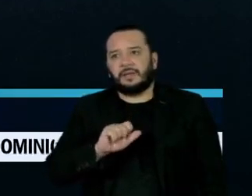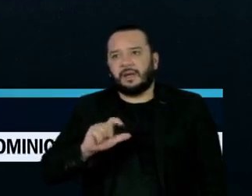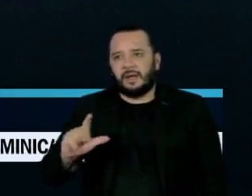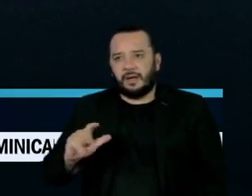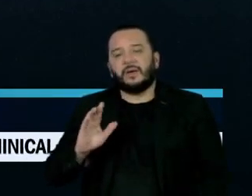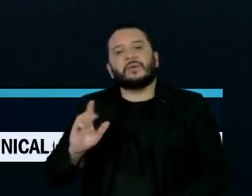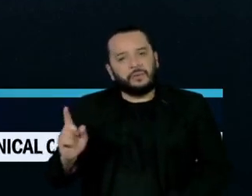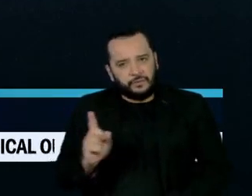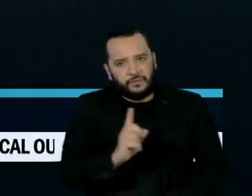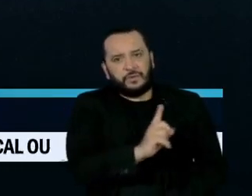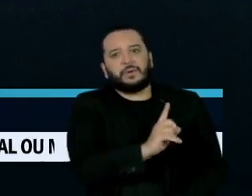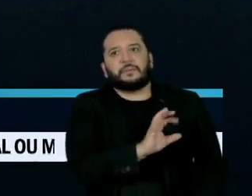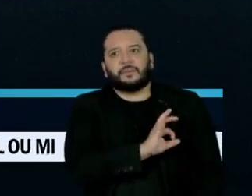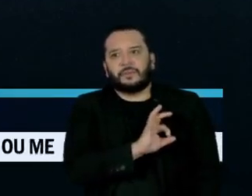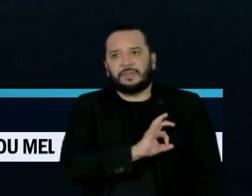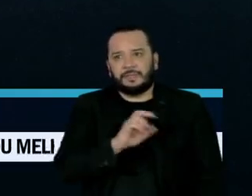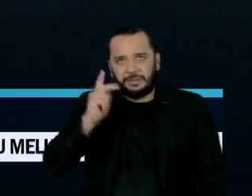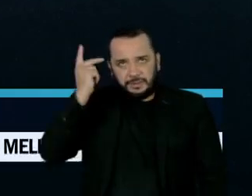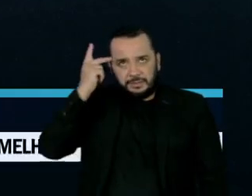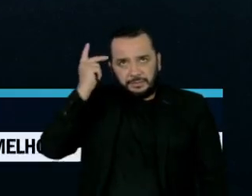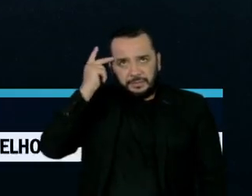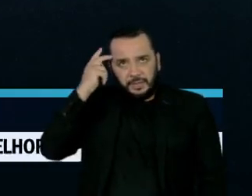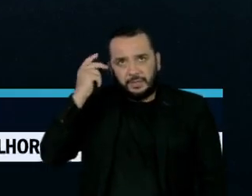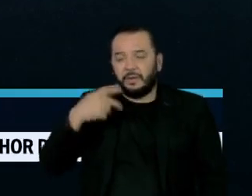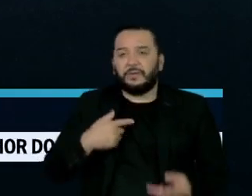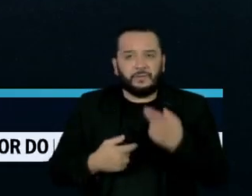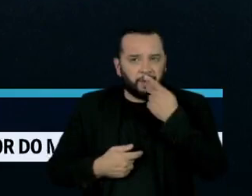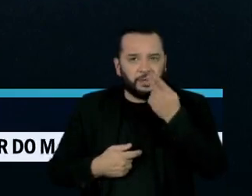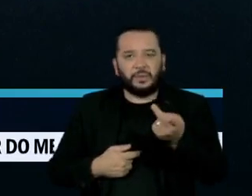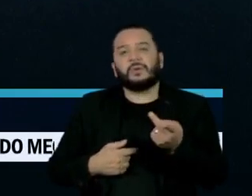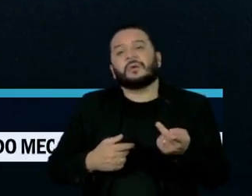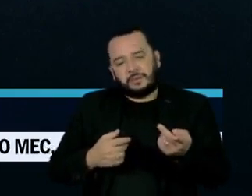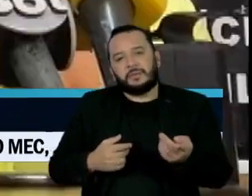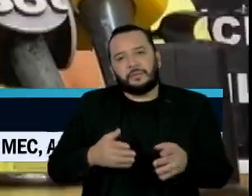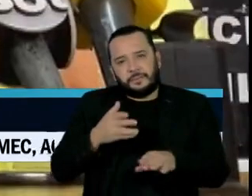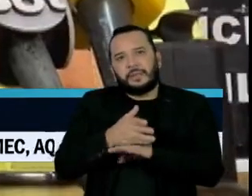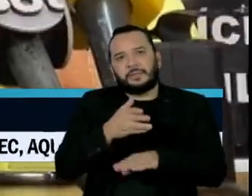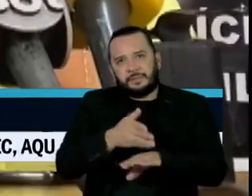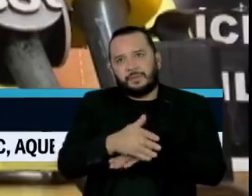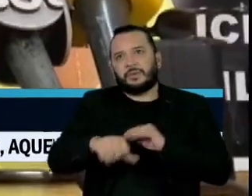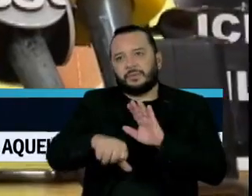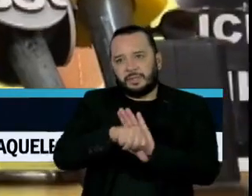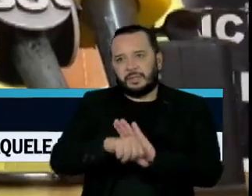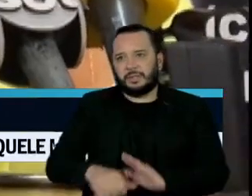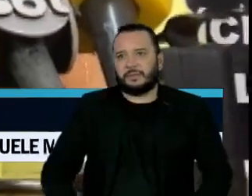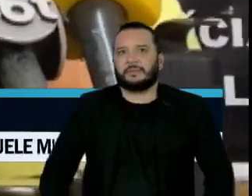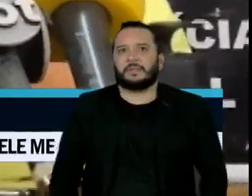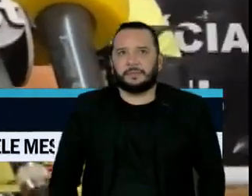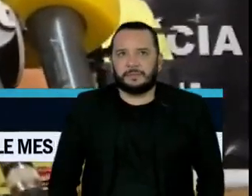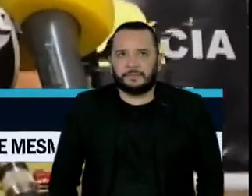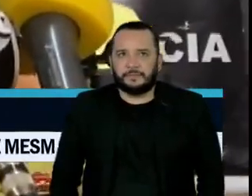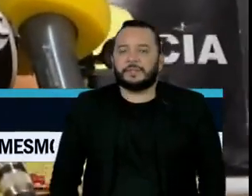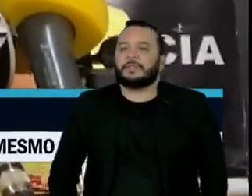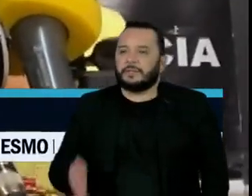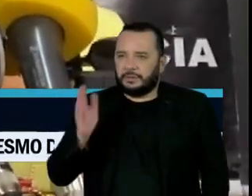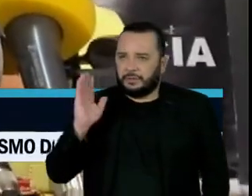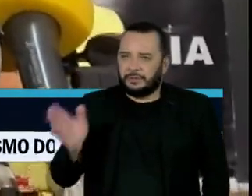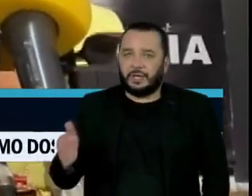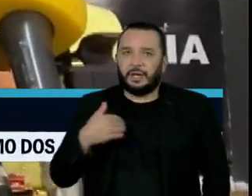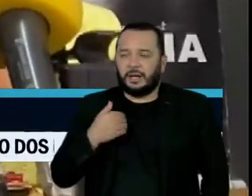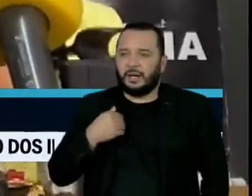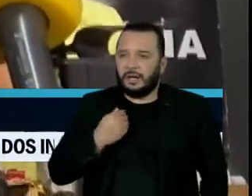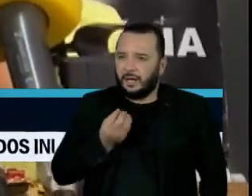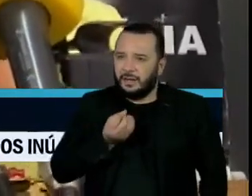apresentou à polícia em São Paulo, afirmando que participou do crime. Já representou o Poder Judiciário pela